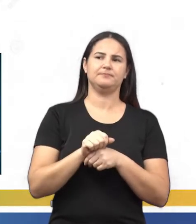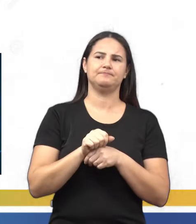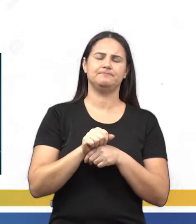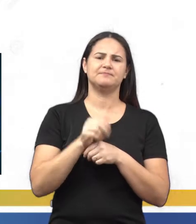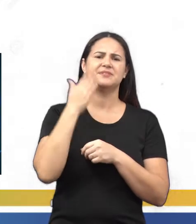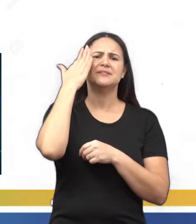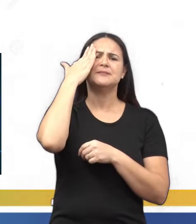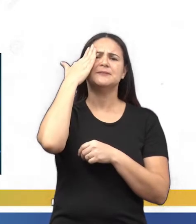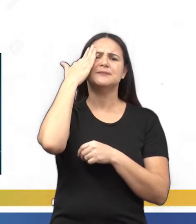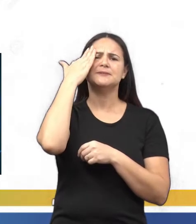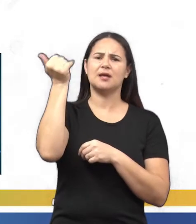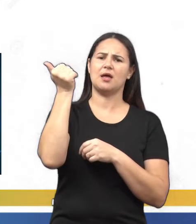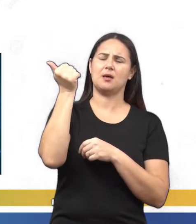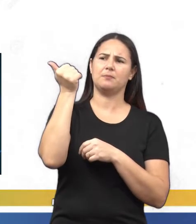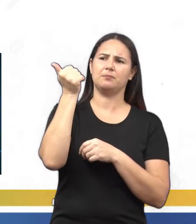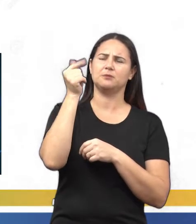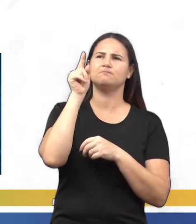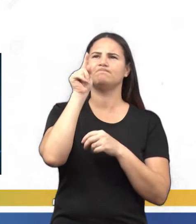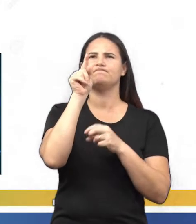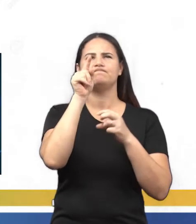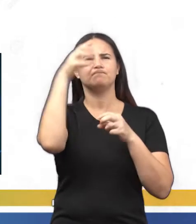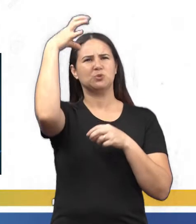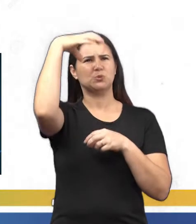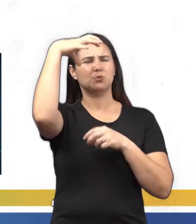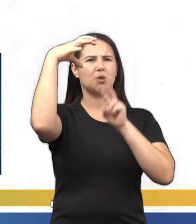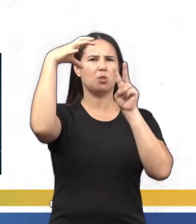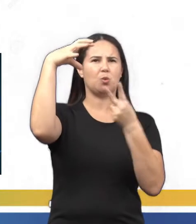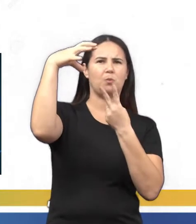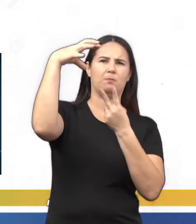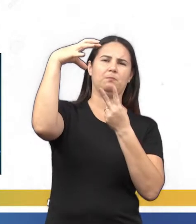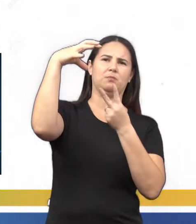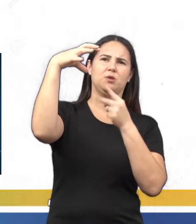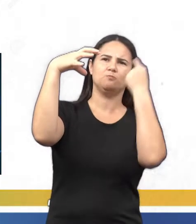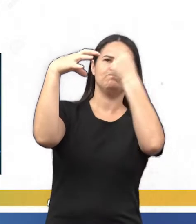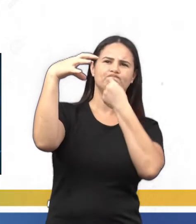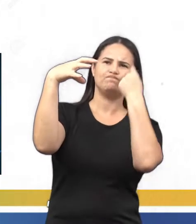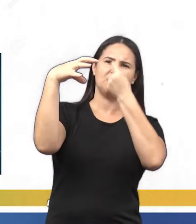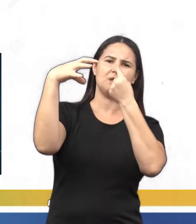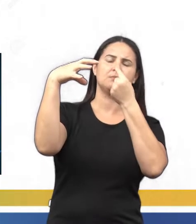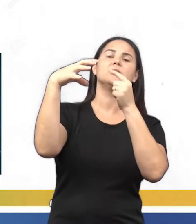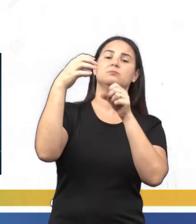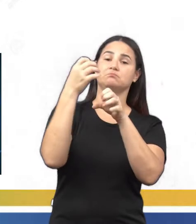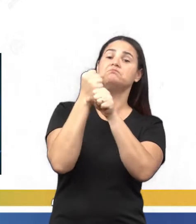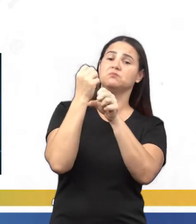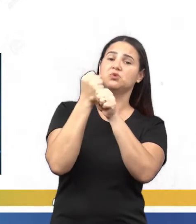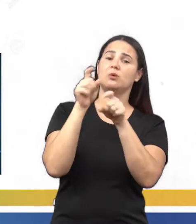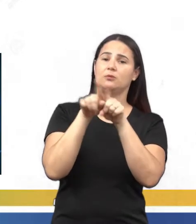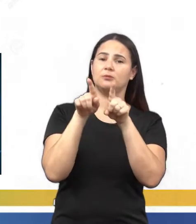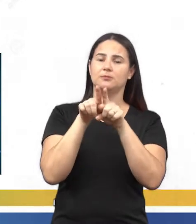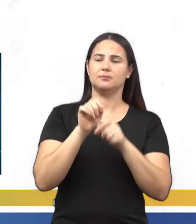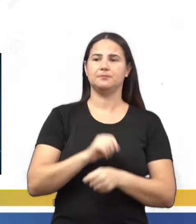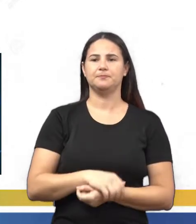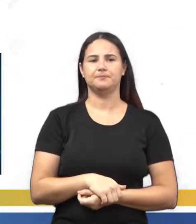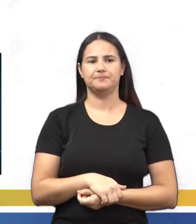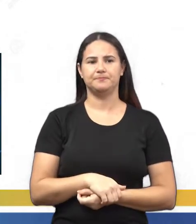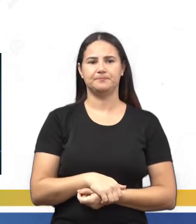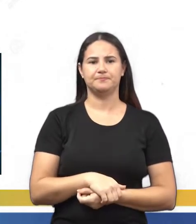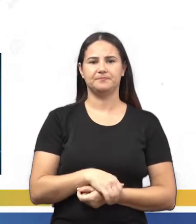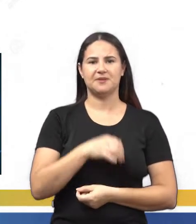dados, você dá para você calcular a energia elétrica. Então vamos lá. Então o cálculo aqui é dado pelo